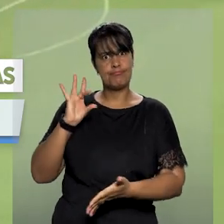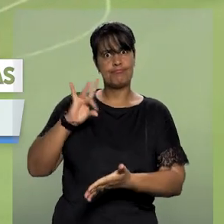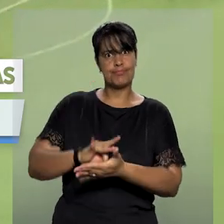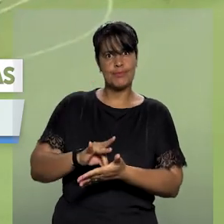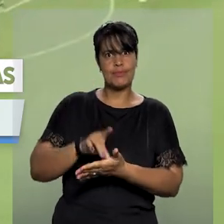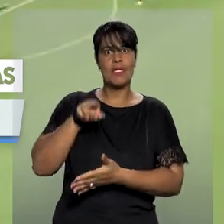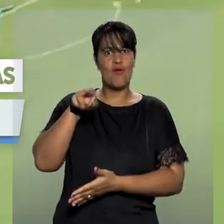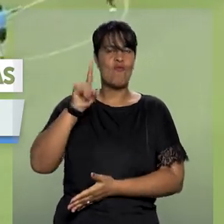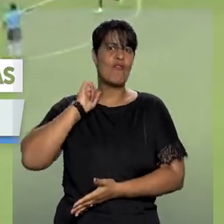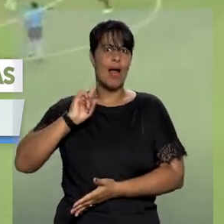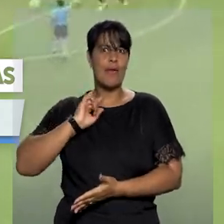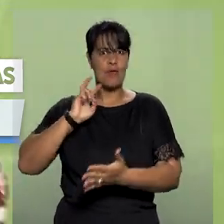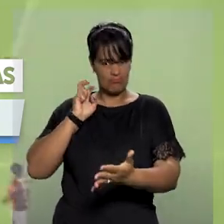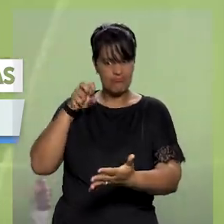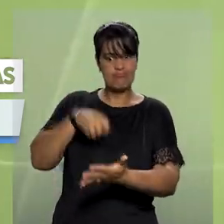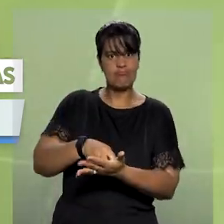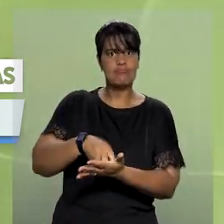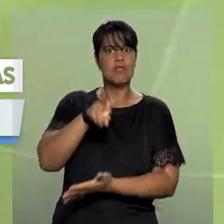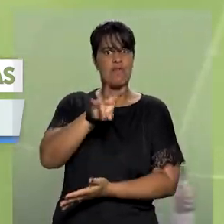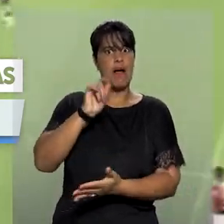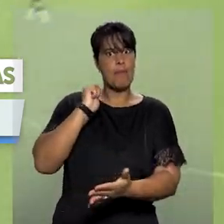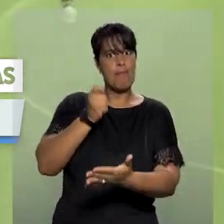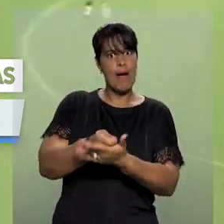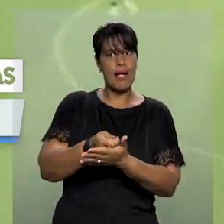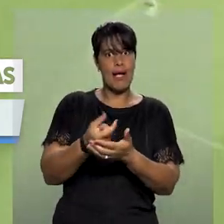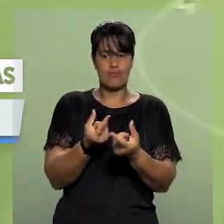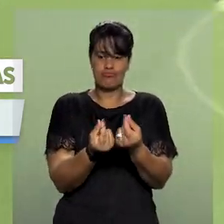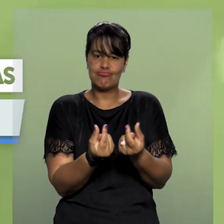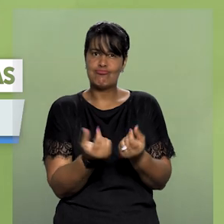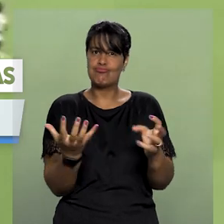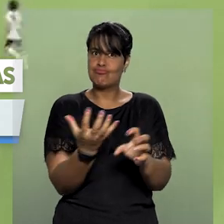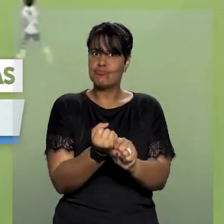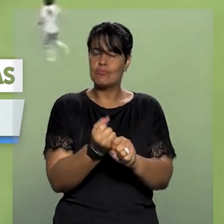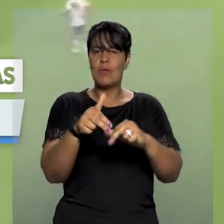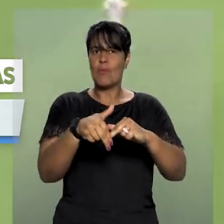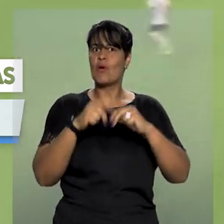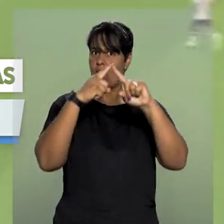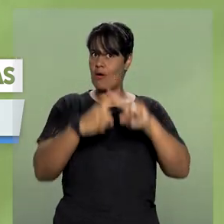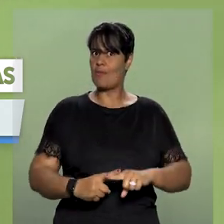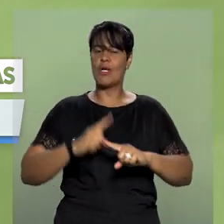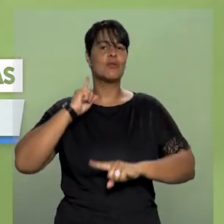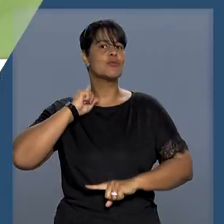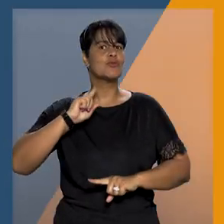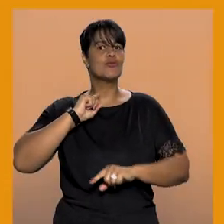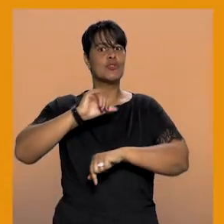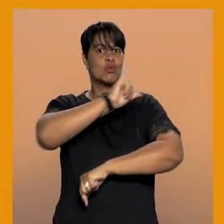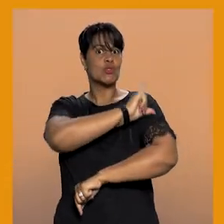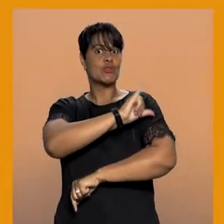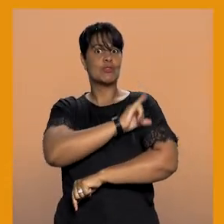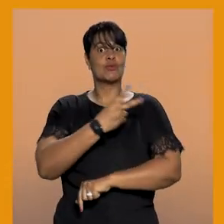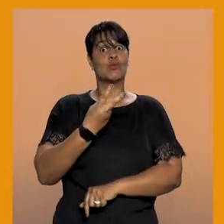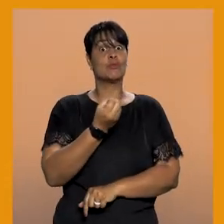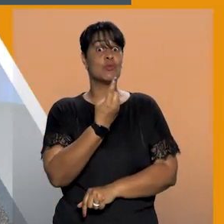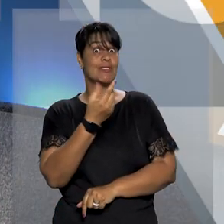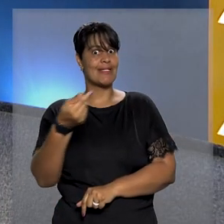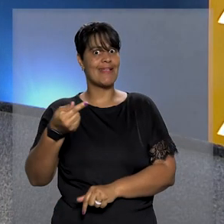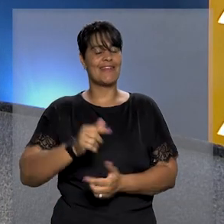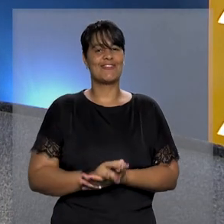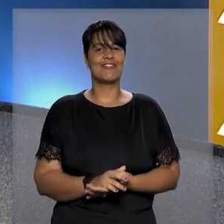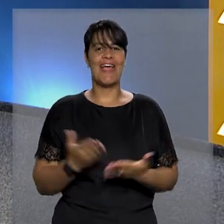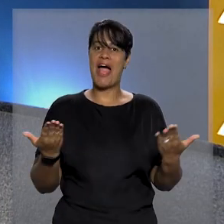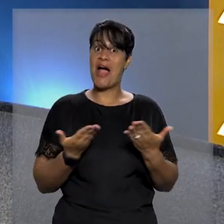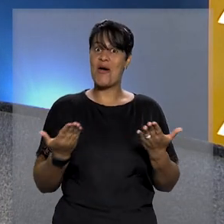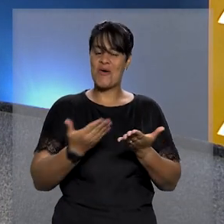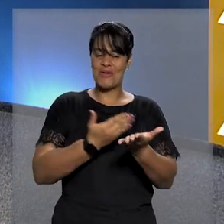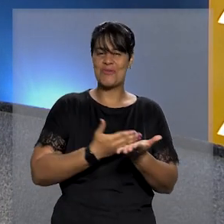Flamengo a pagar custos de arbitragem em caso ligado ao Campeonato Carioca de 2017. O STJ